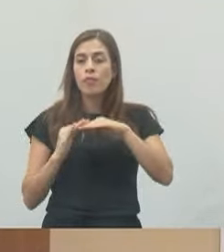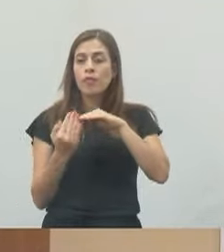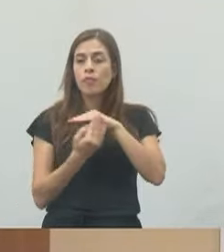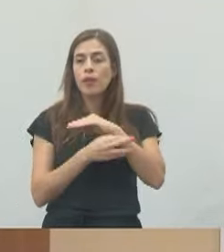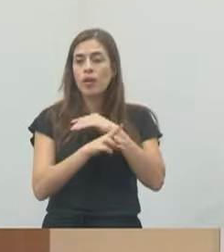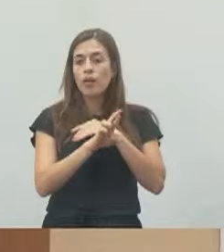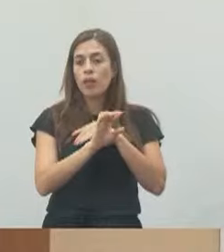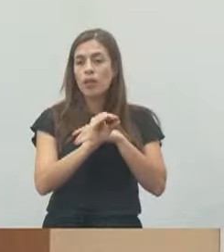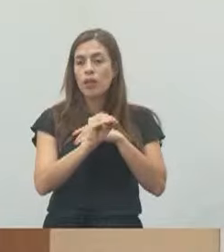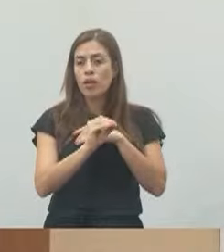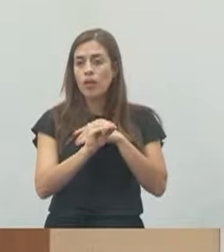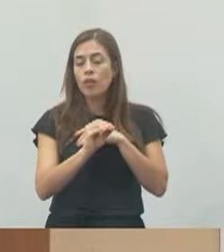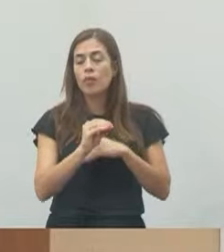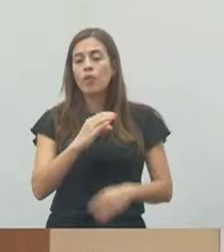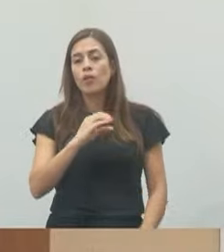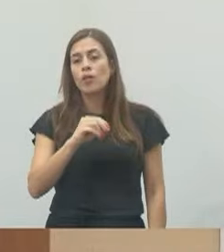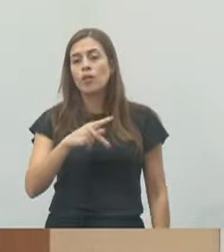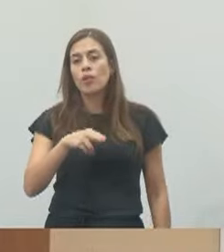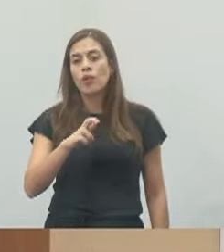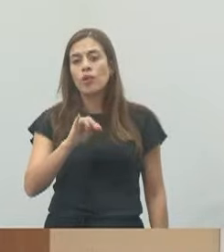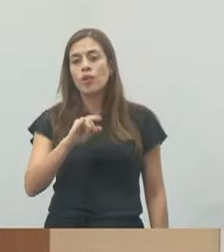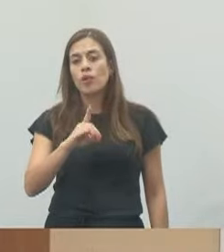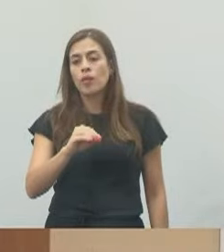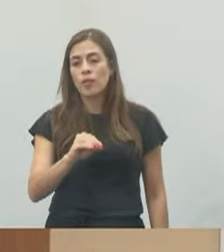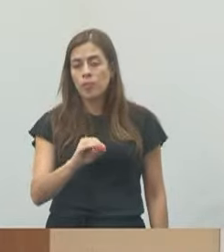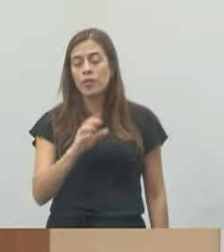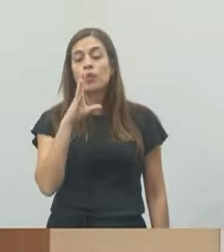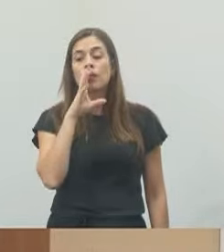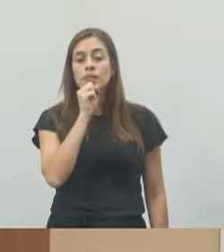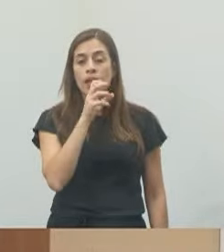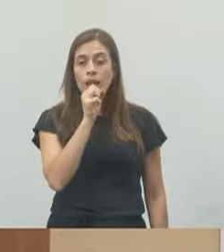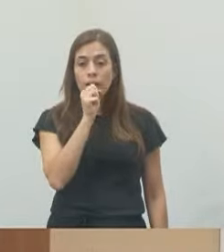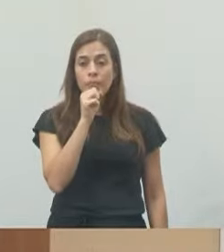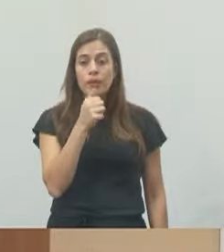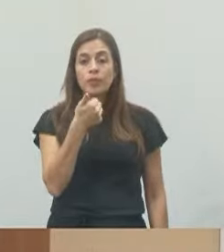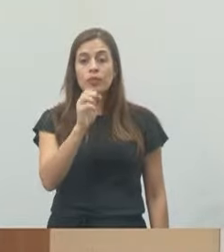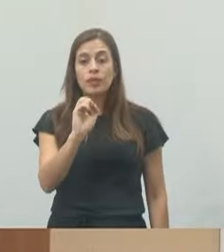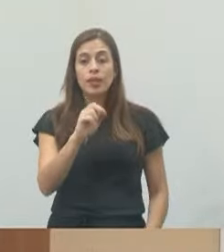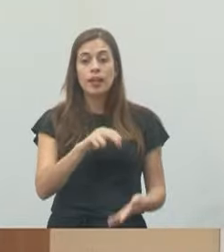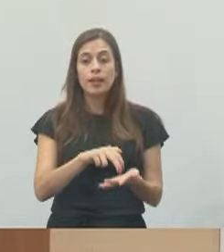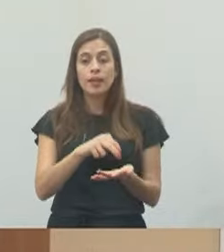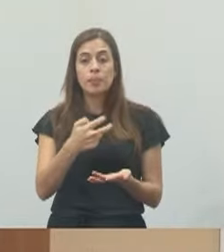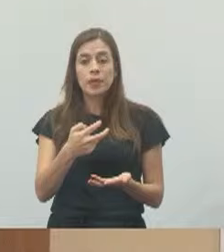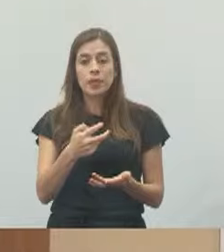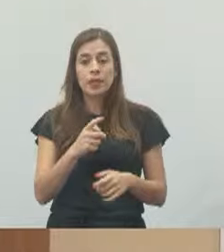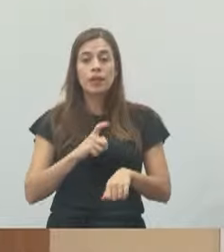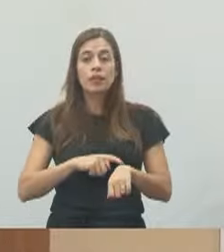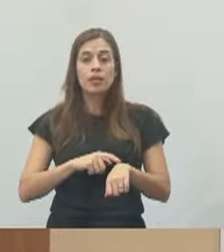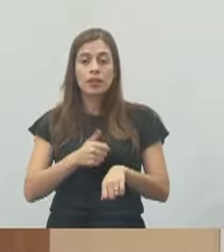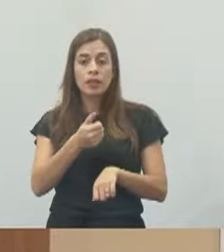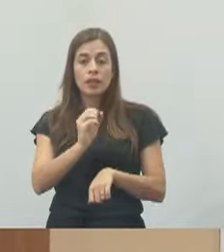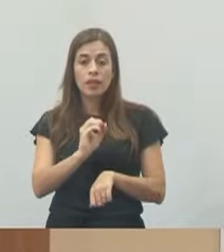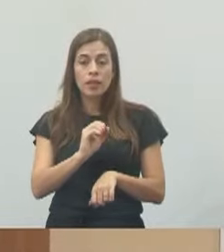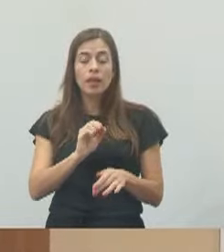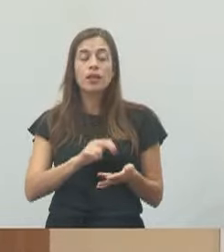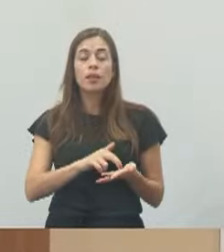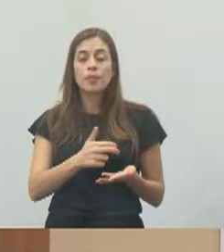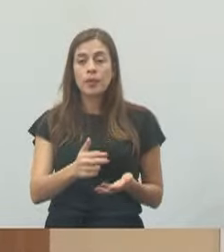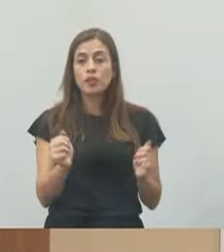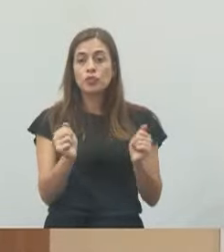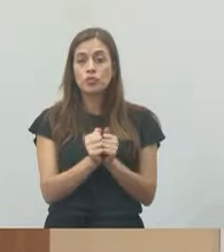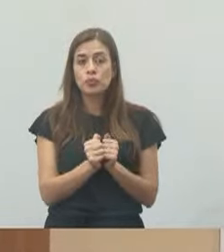Nesse sábado, às 10 horas da manhã, juntamente com a Secretaria de